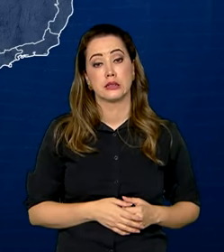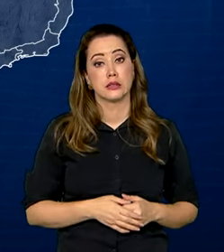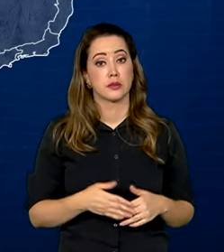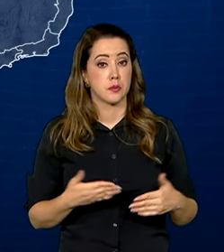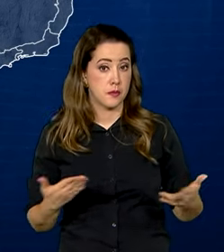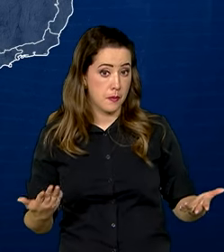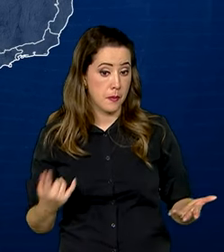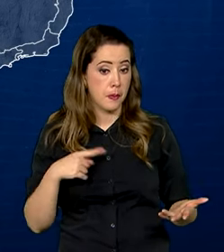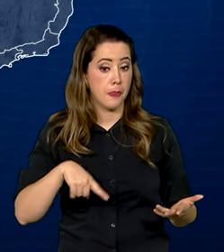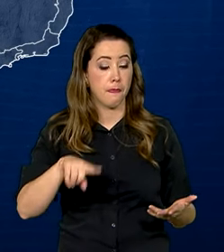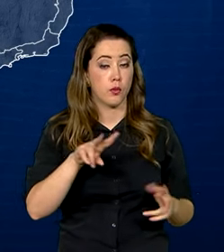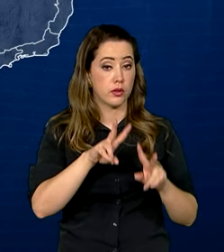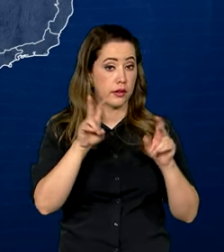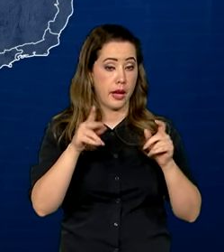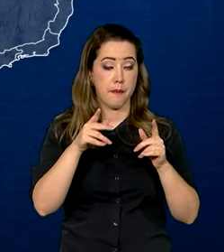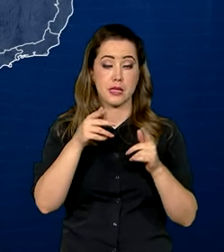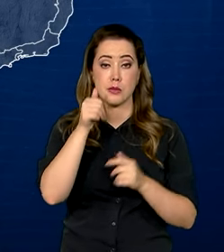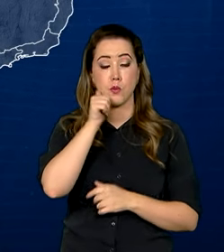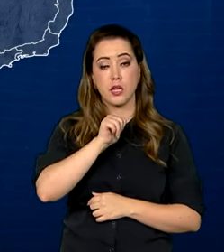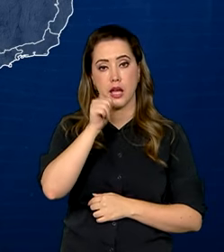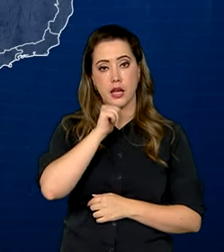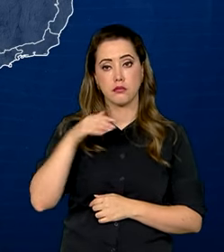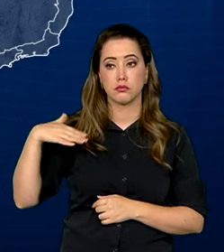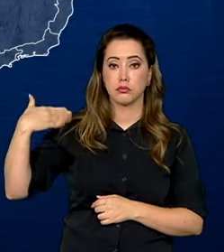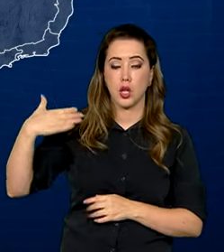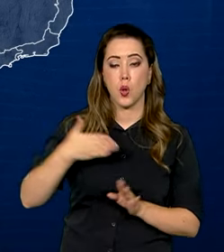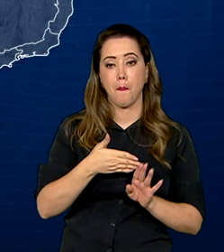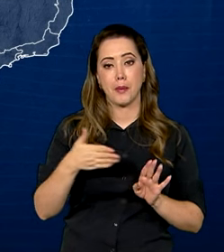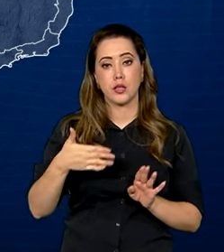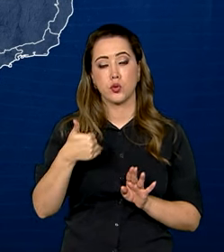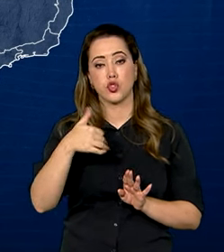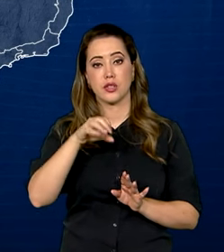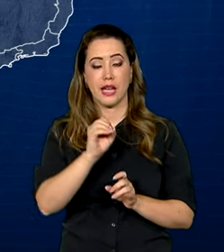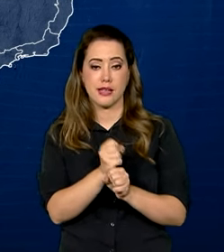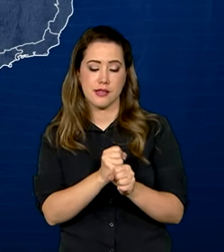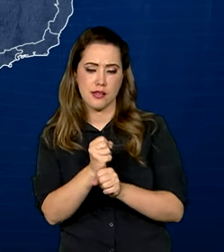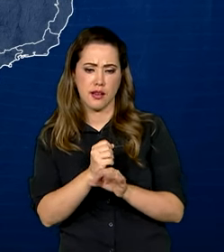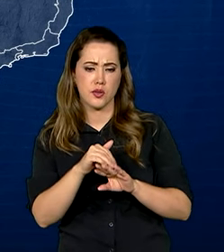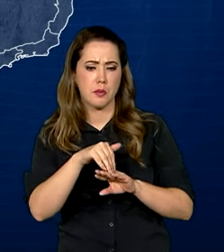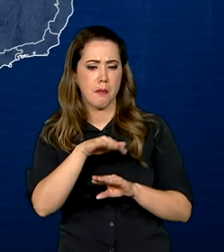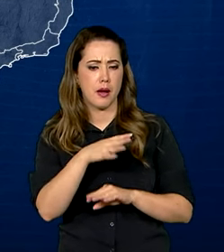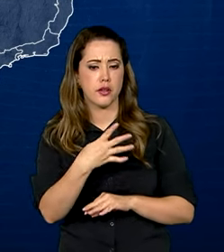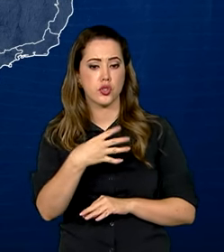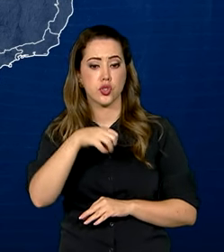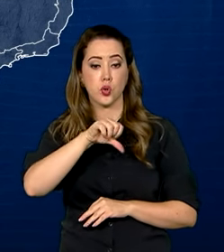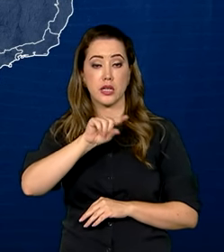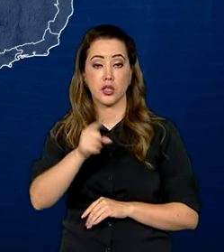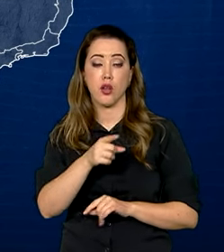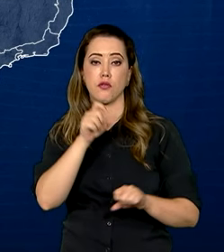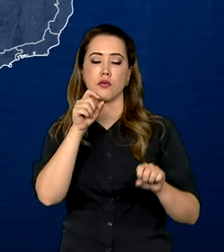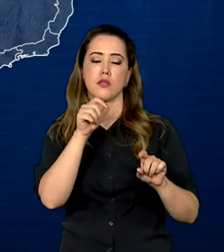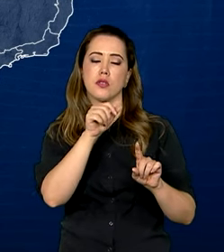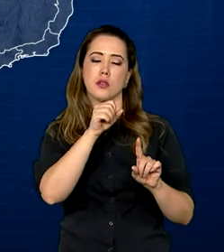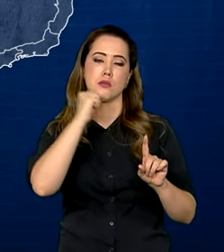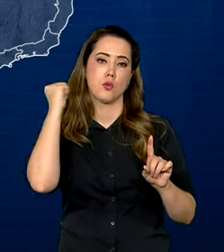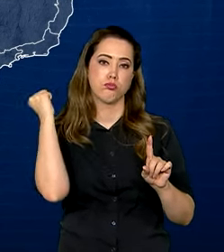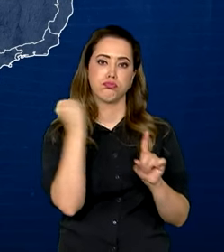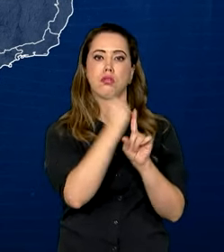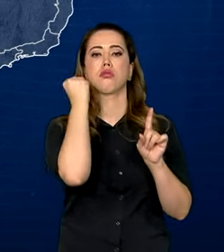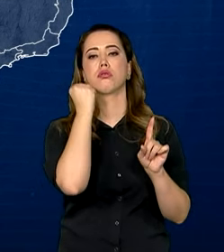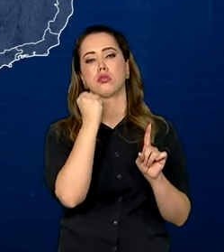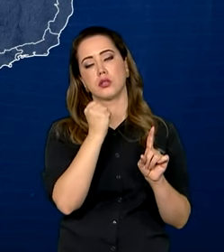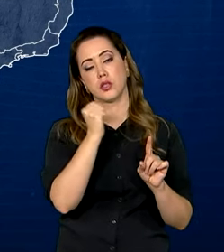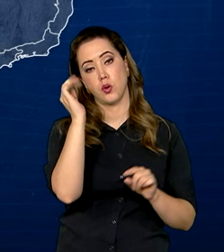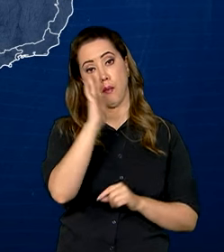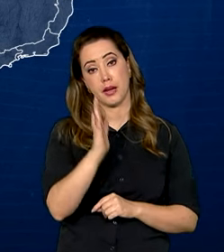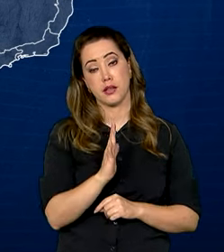Em relação às mulheres, na última década, mais de 49 mil foram assassinadas no Brasil. Em